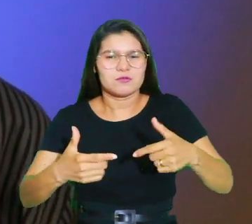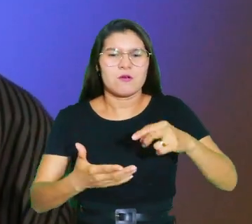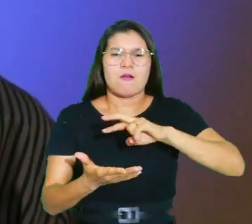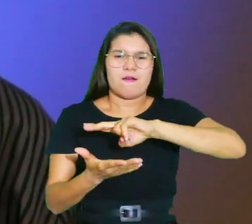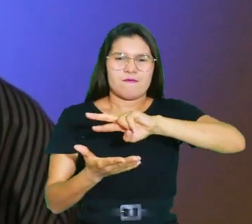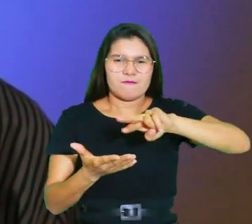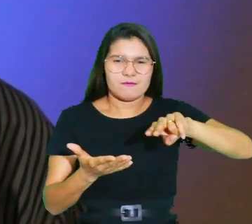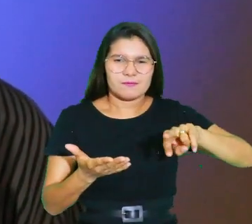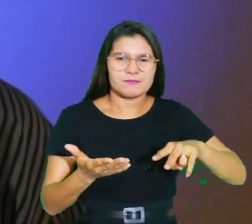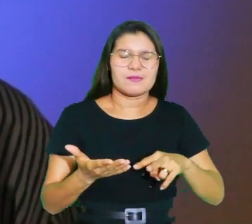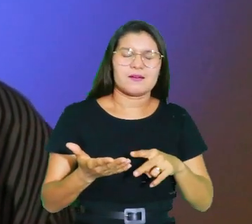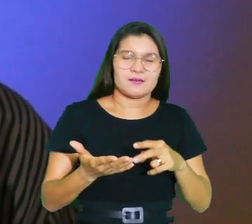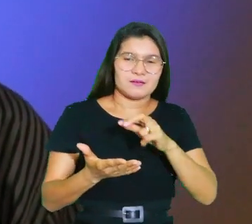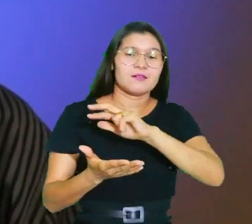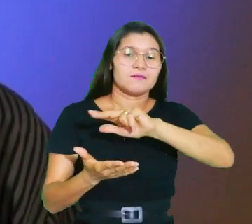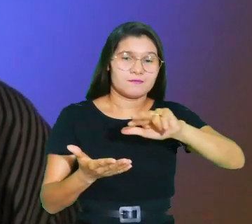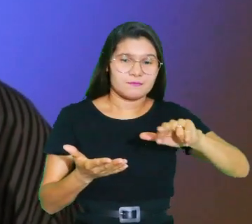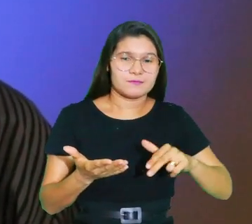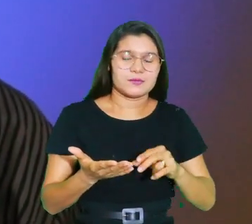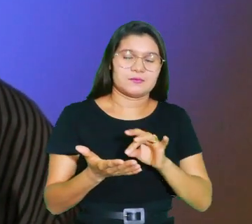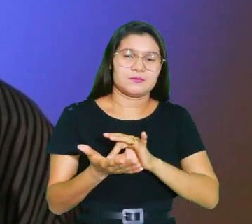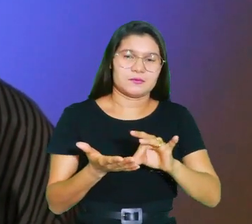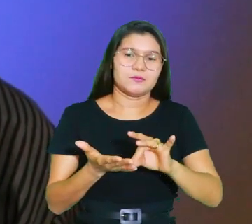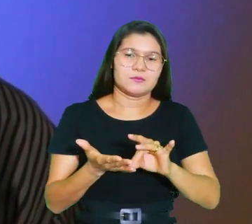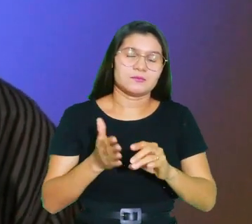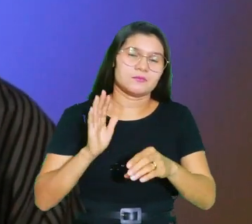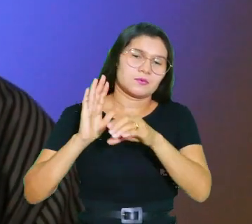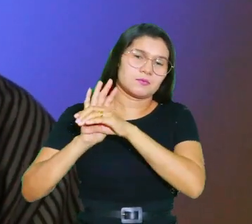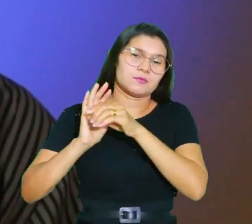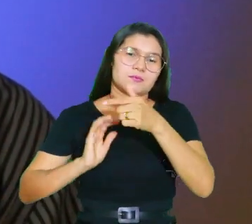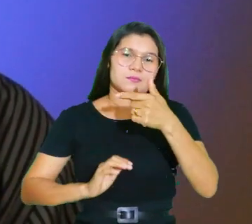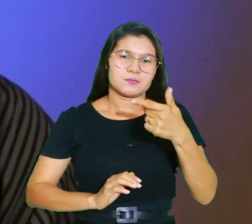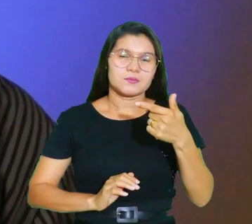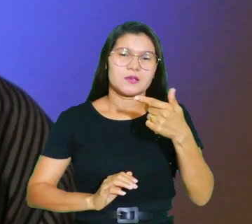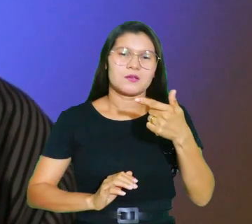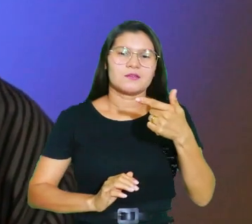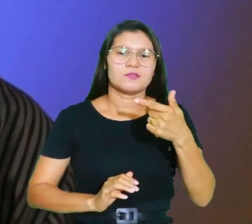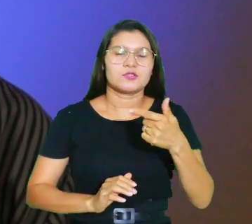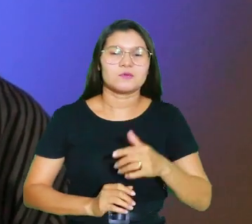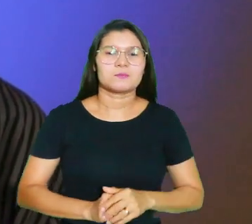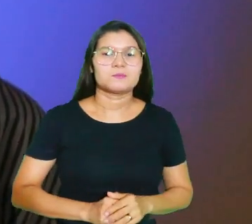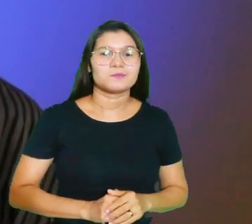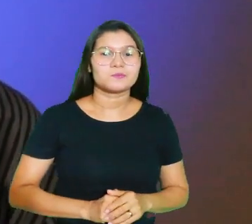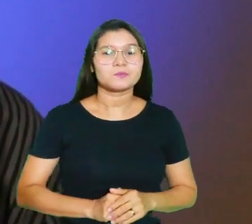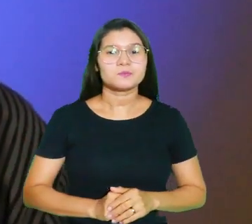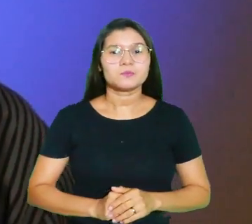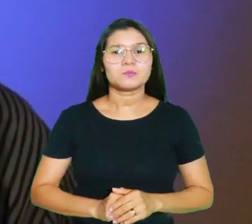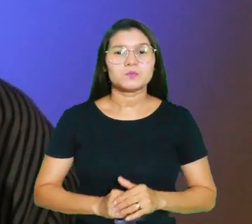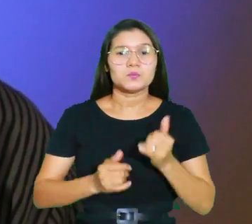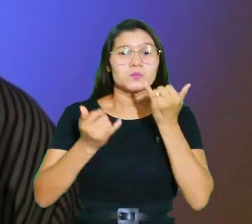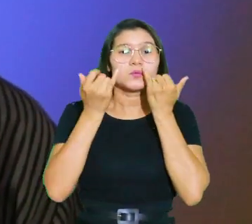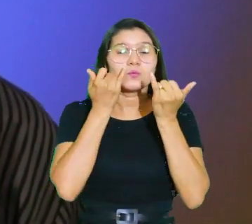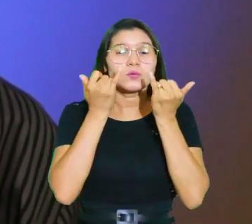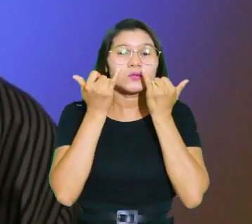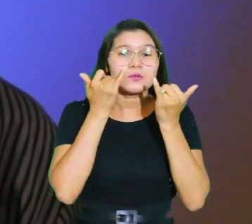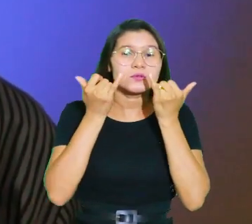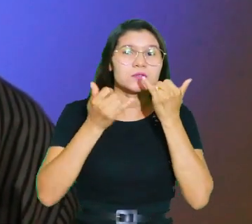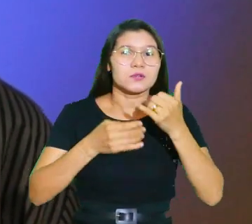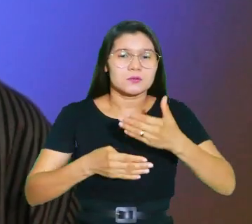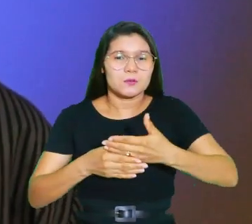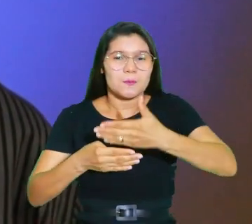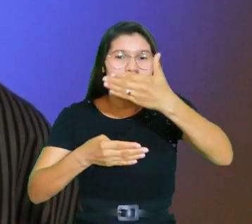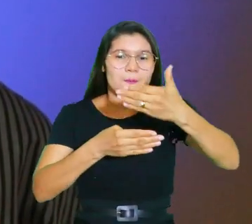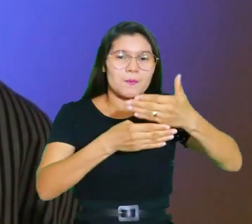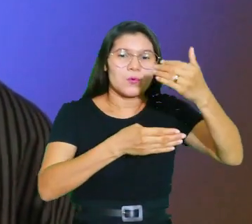outros inimigos. No capítulo 7, temos a notícia de que o muro foi edificado.